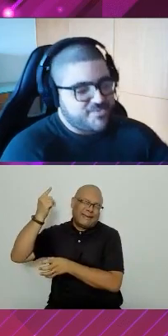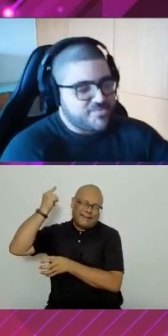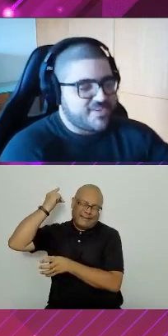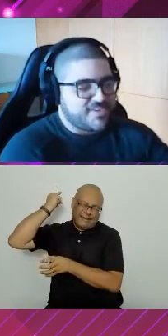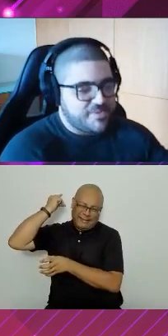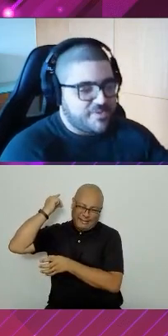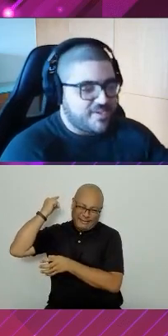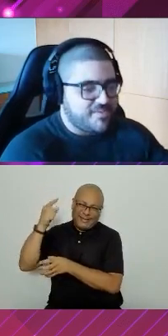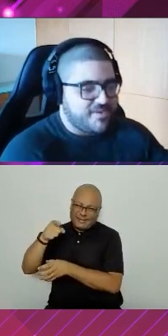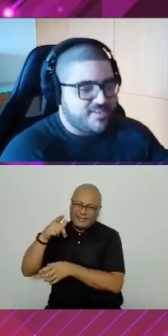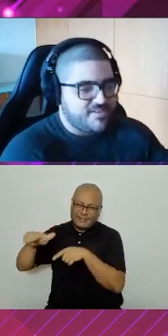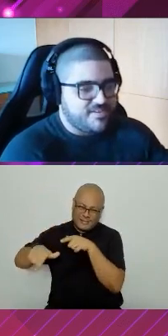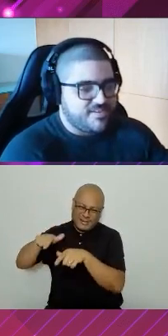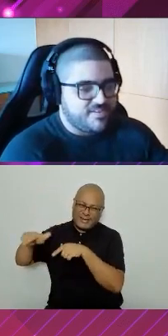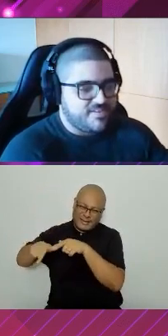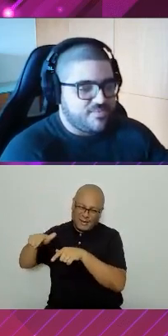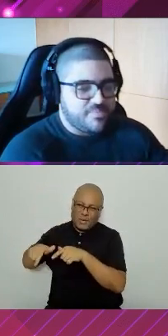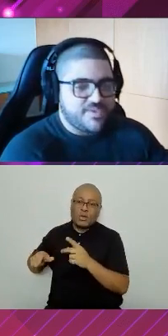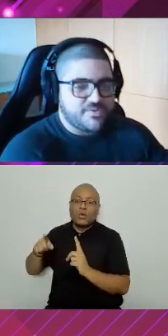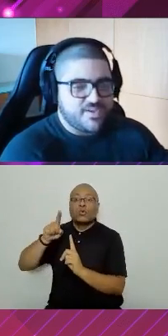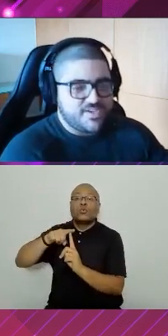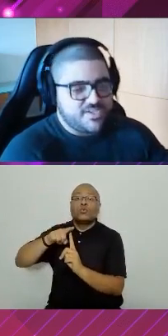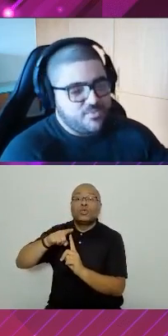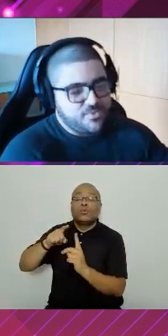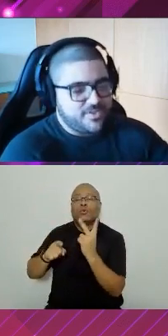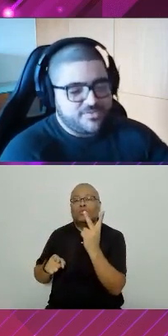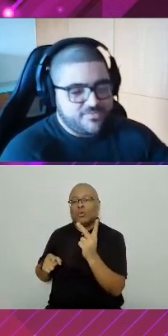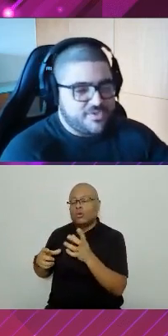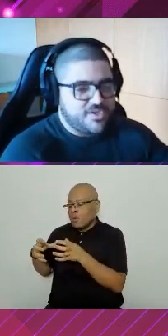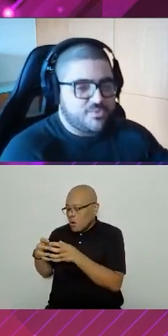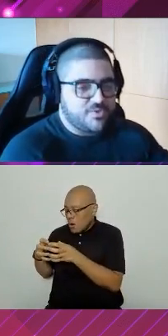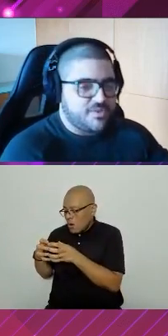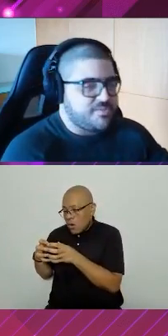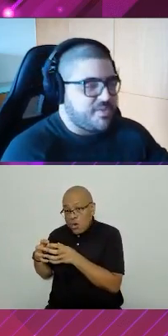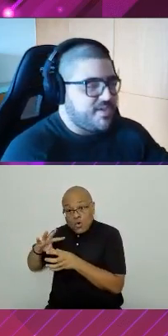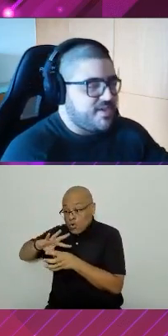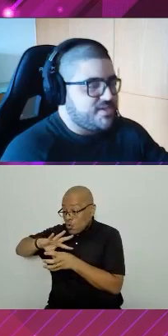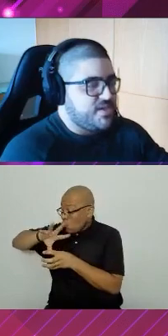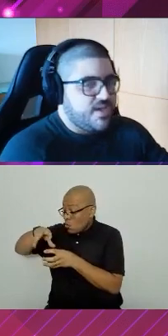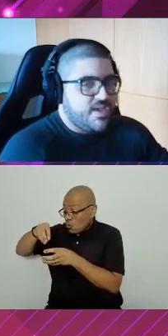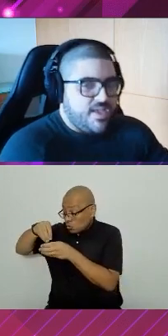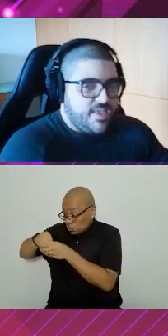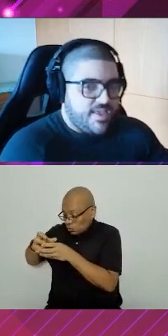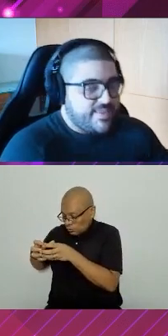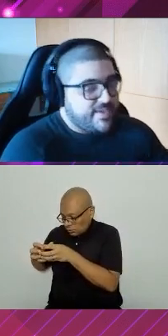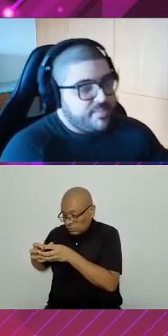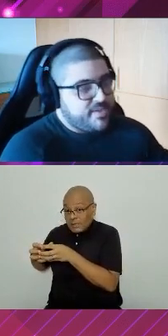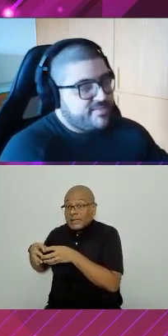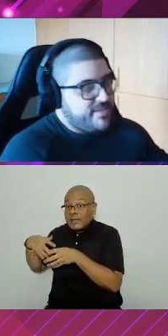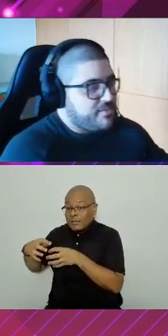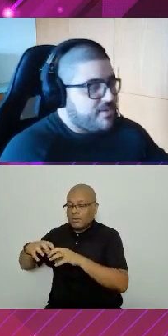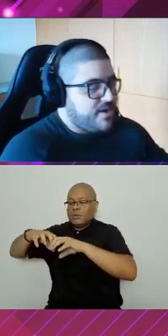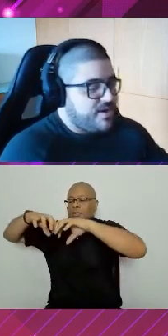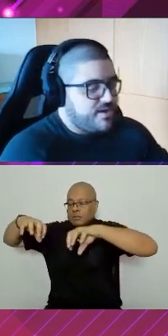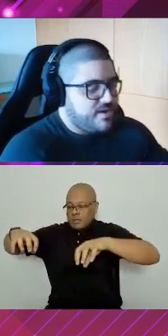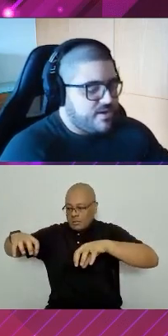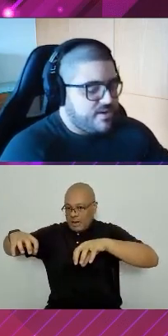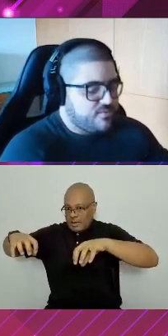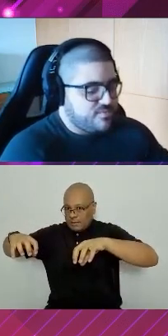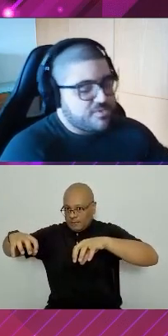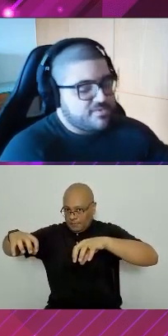Eu acho que todo mundo já trabalhou aqui num ambiente onde a gente tem um monolito de front-end e um monolito de back-end. E até que apareceram